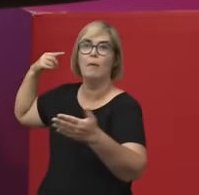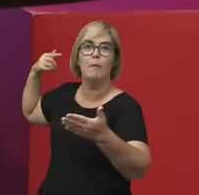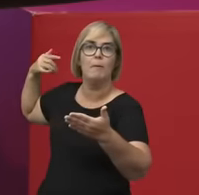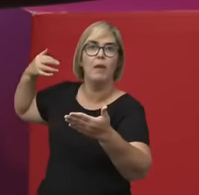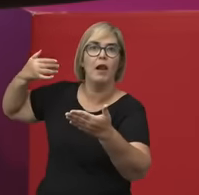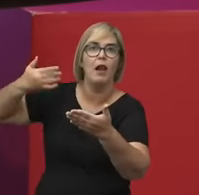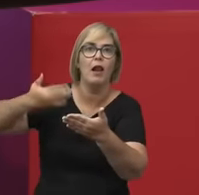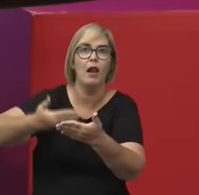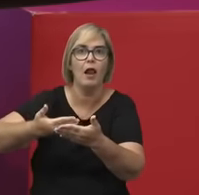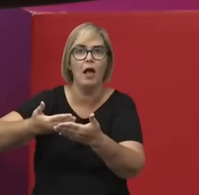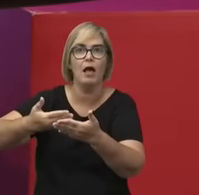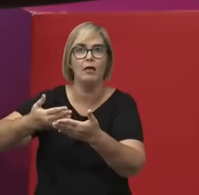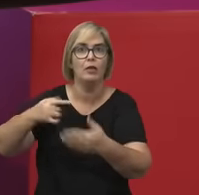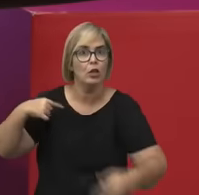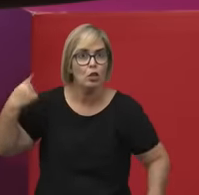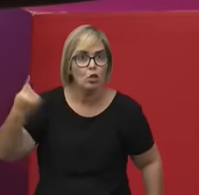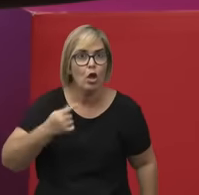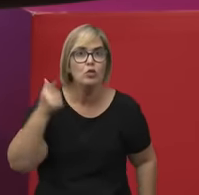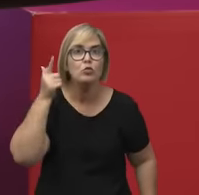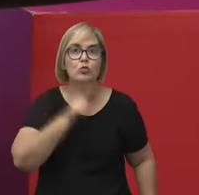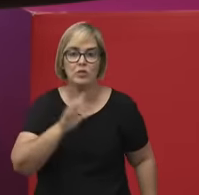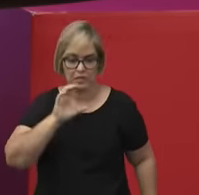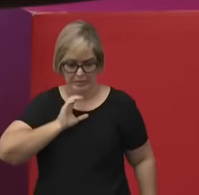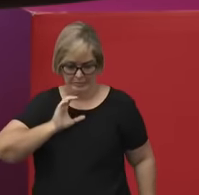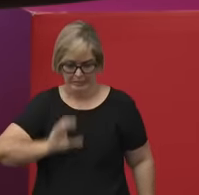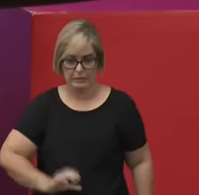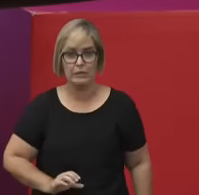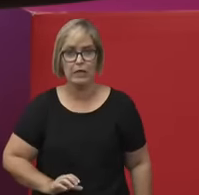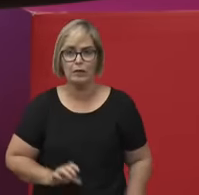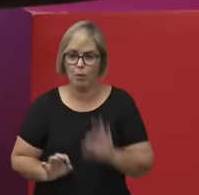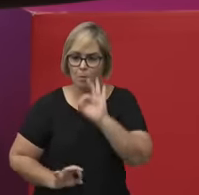cidadãos preparados para participar